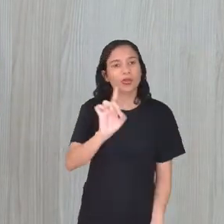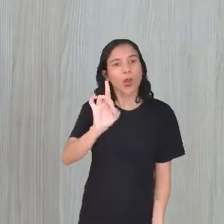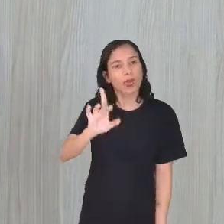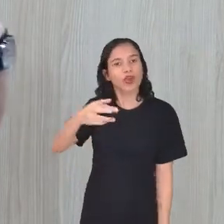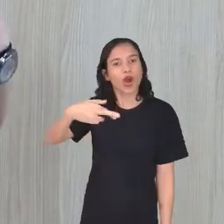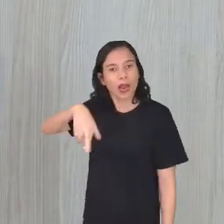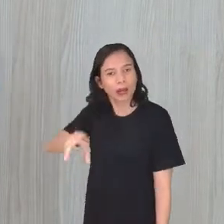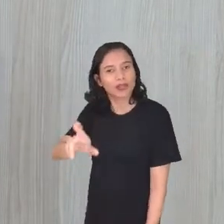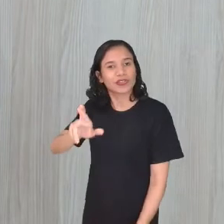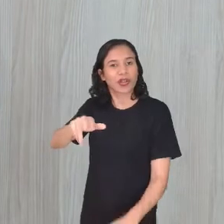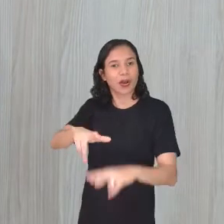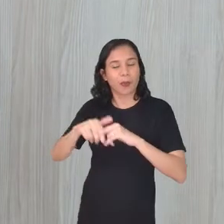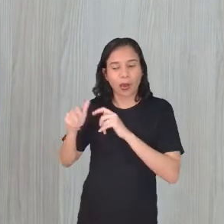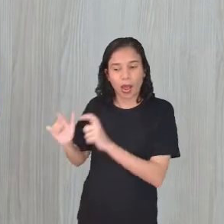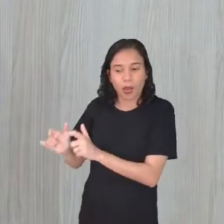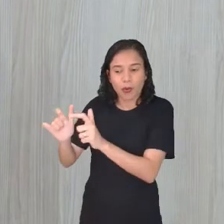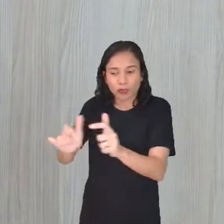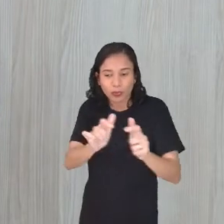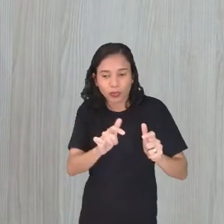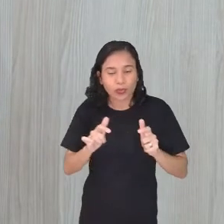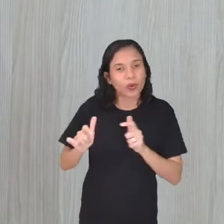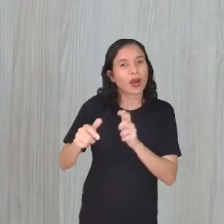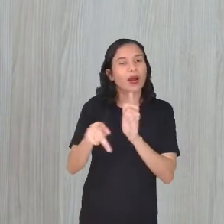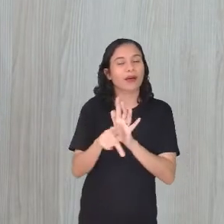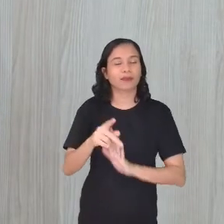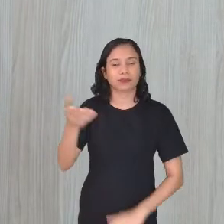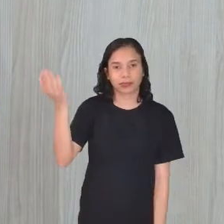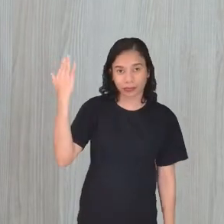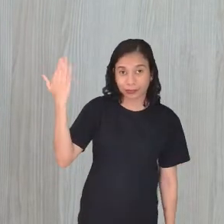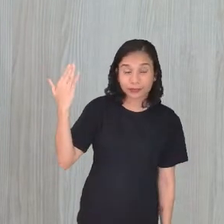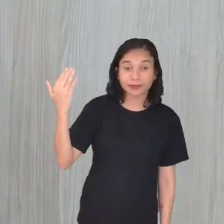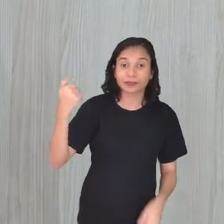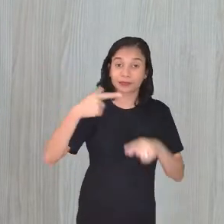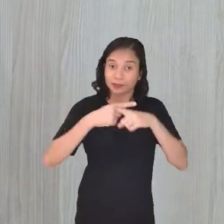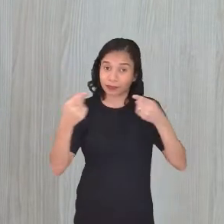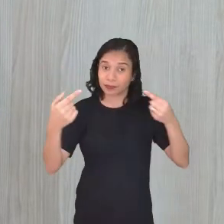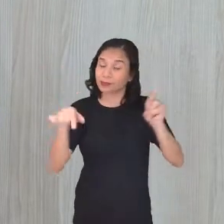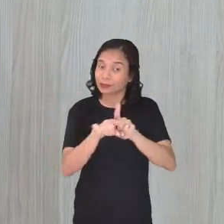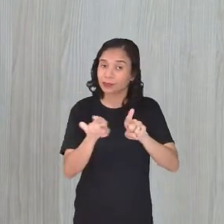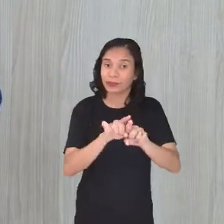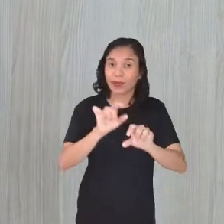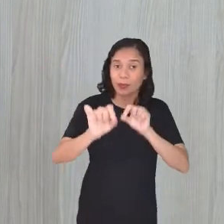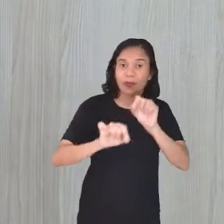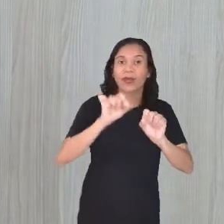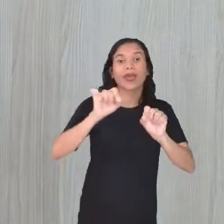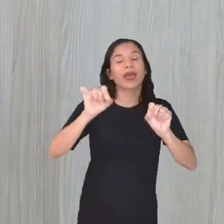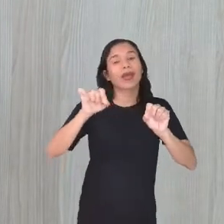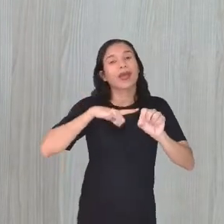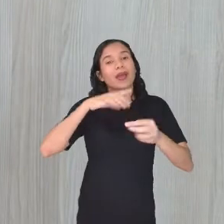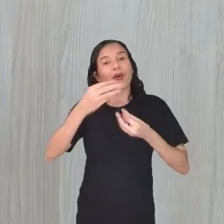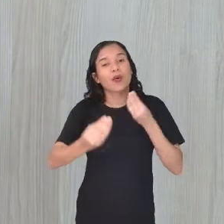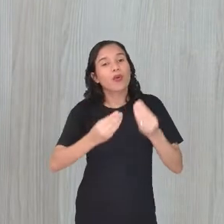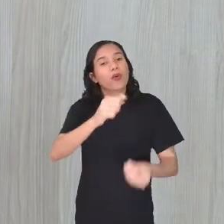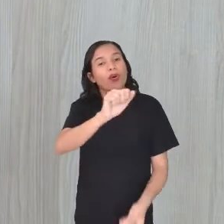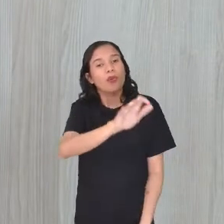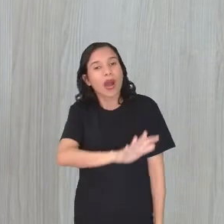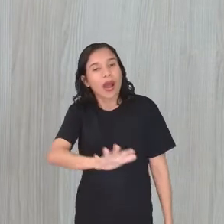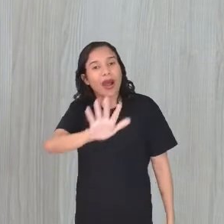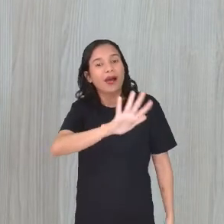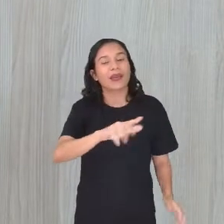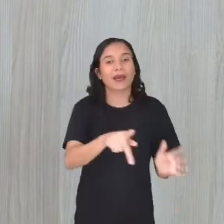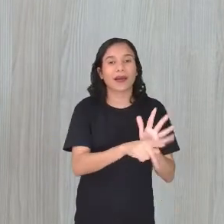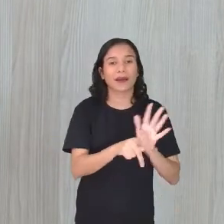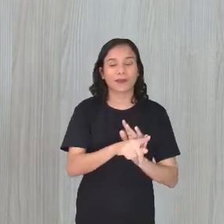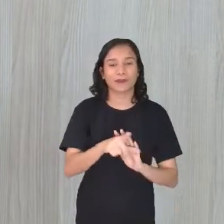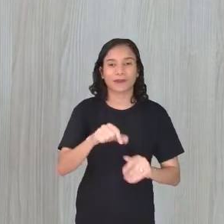religiosa, por conta dos terreiros da época, né? Que tinham muitos ali, mas também por conta dessa parte das